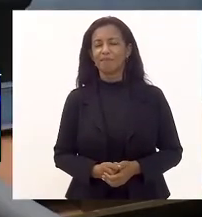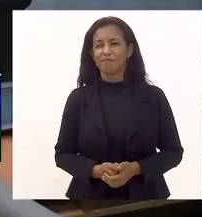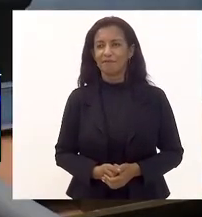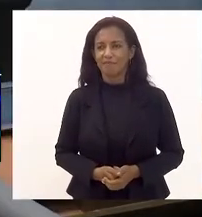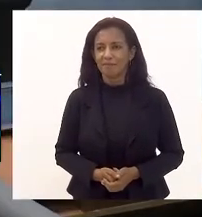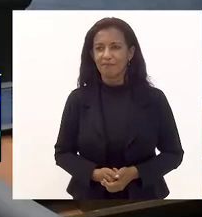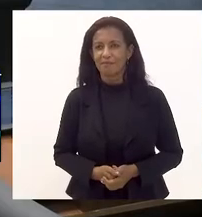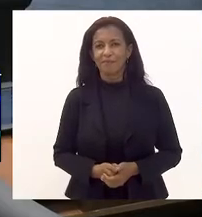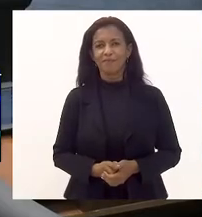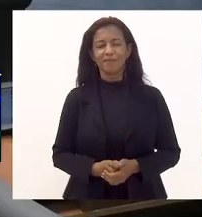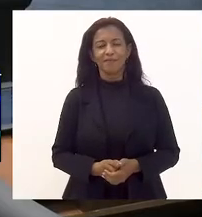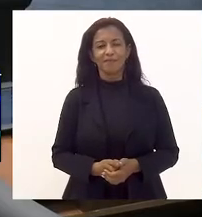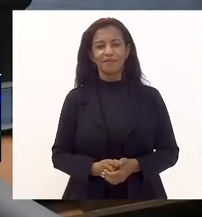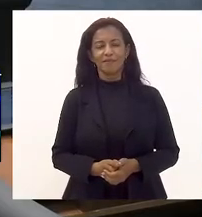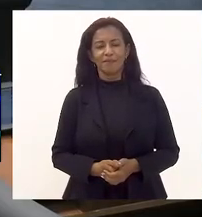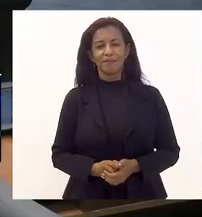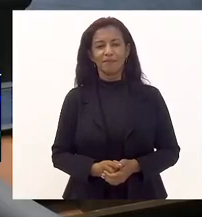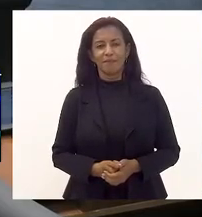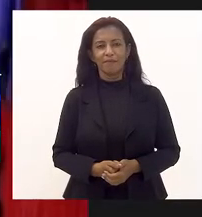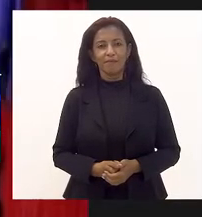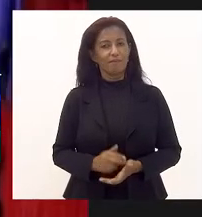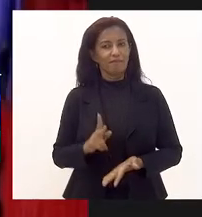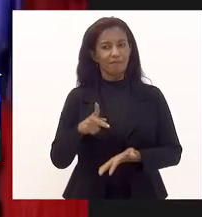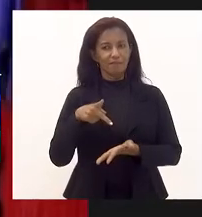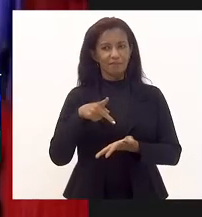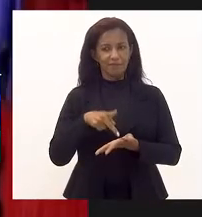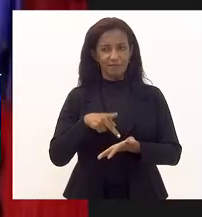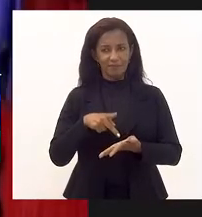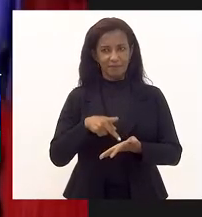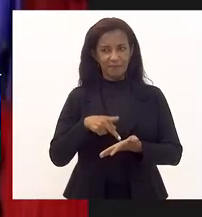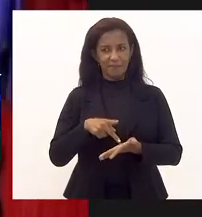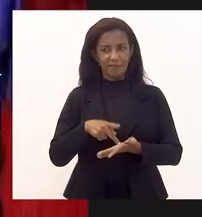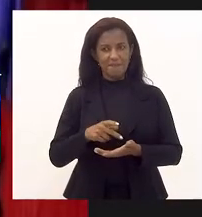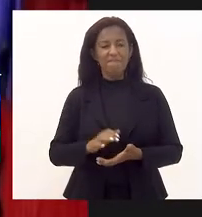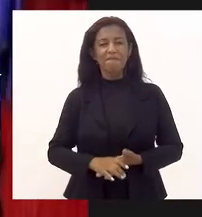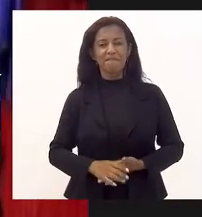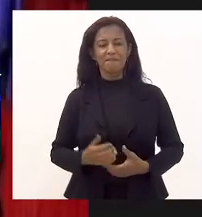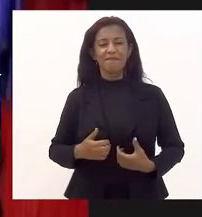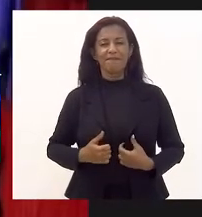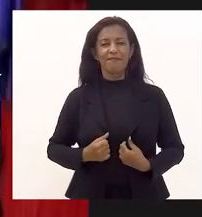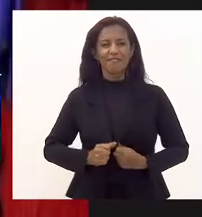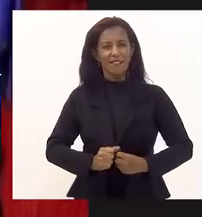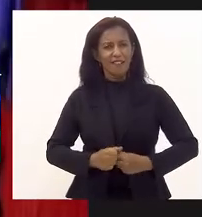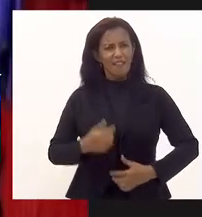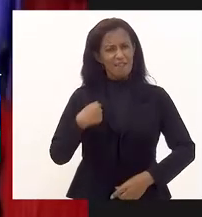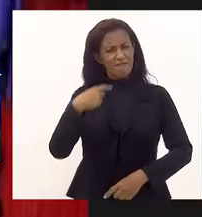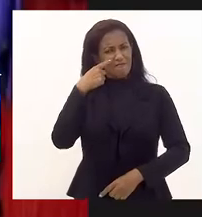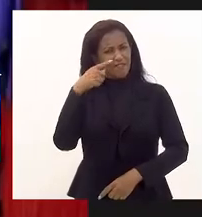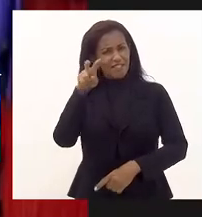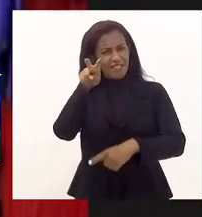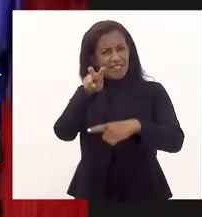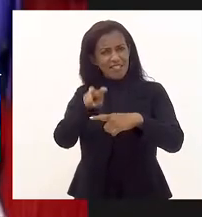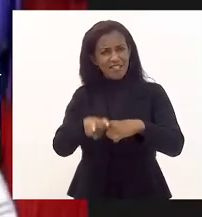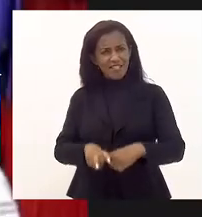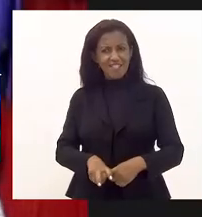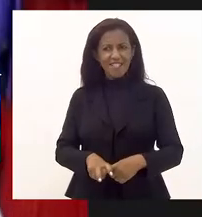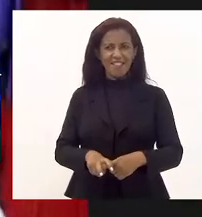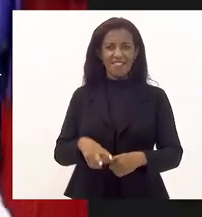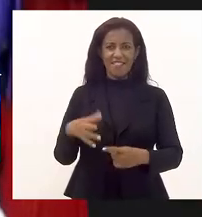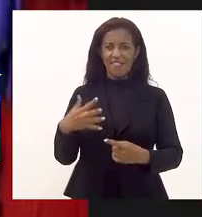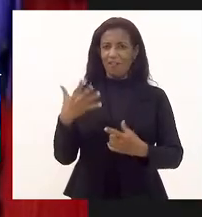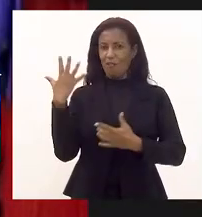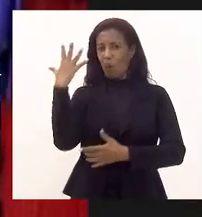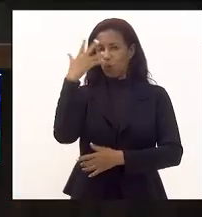um riso. realmente é algo espetacular. Então, e a senhora sentada nessa cadeira que realmente fica mais